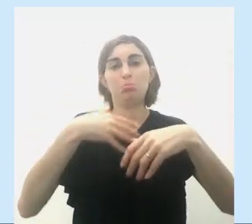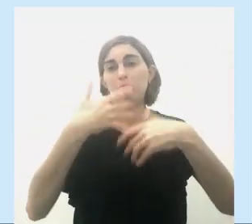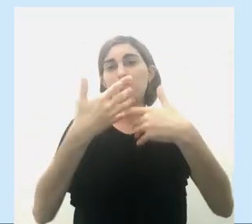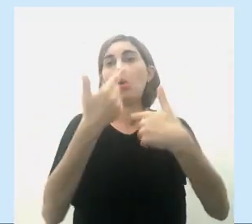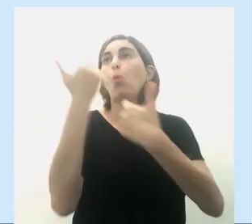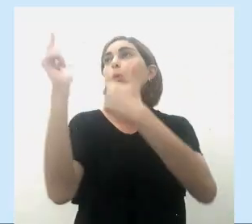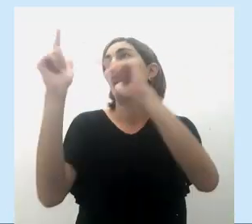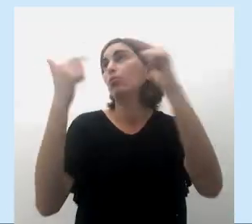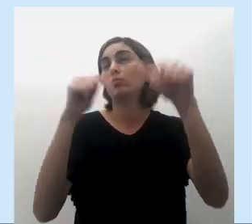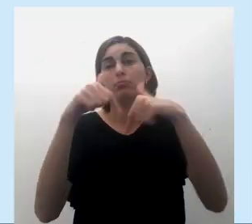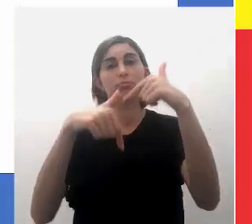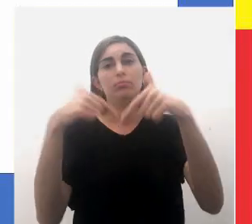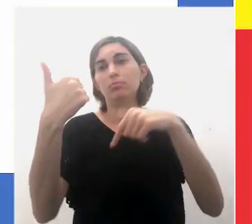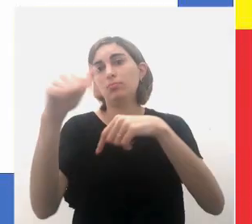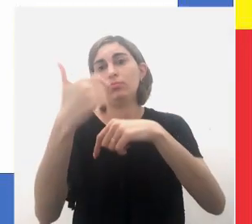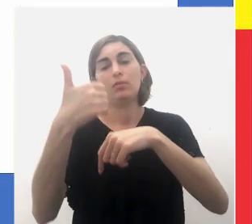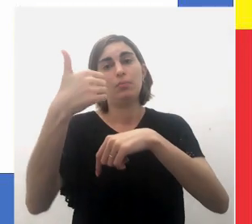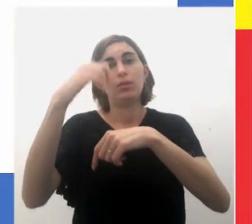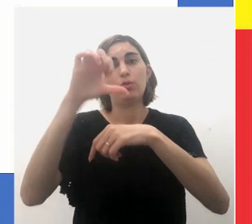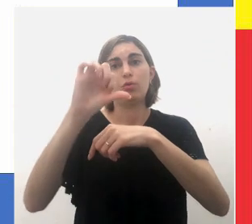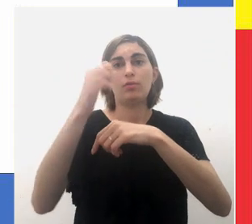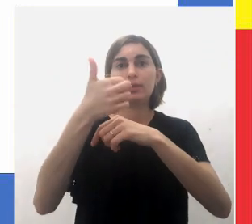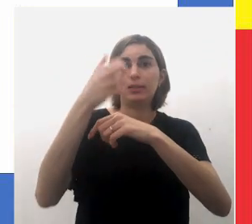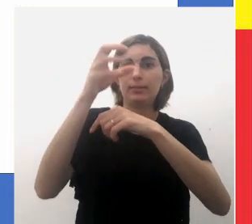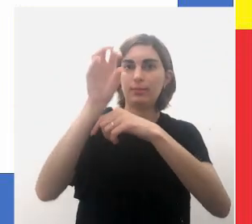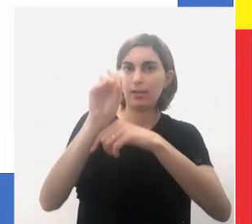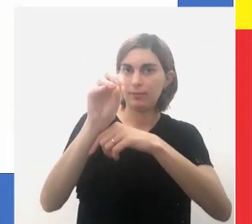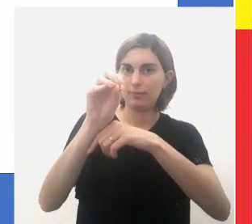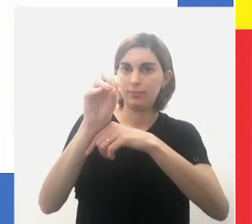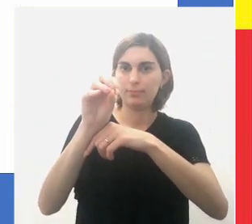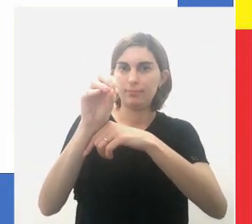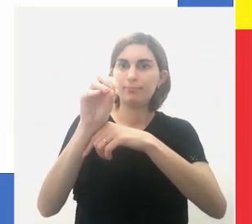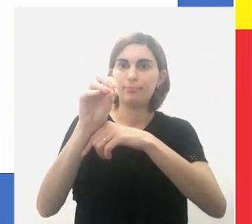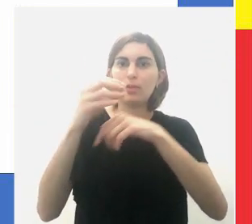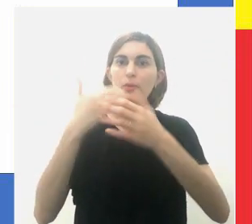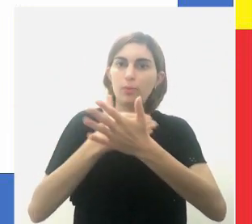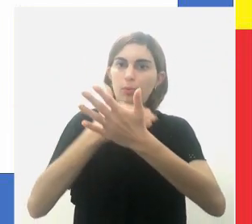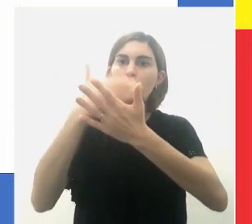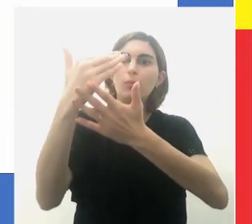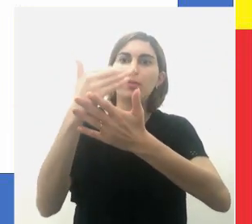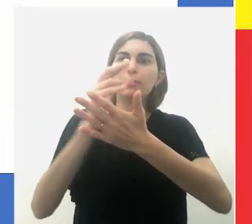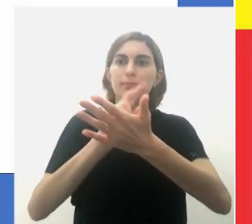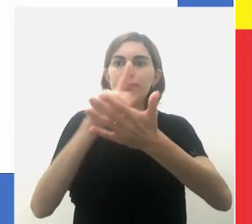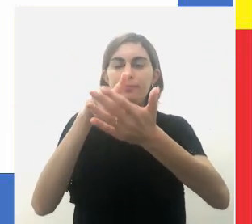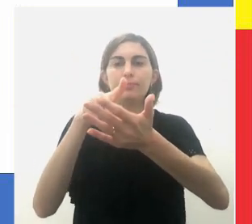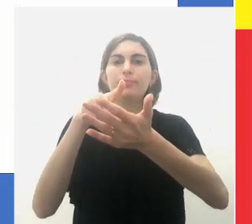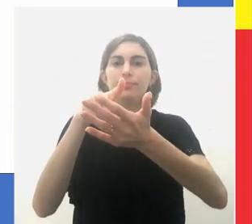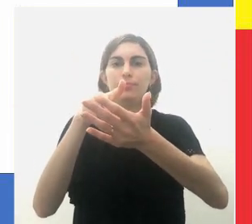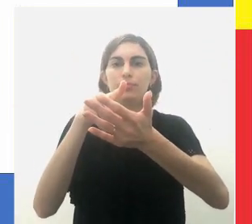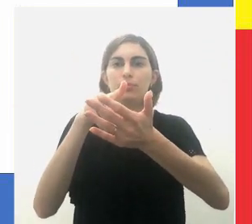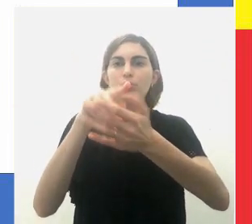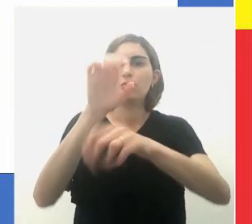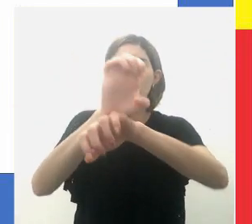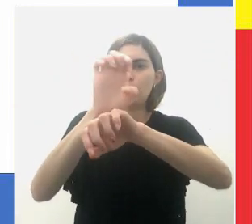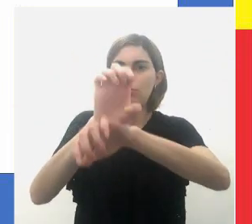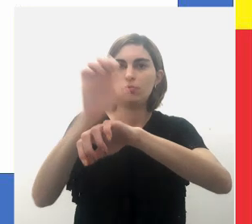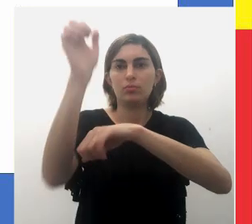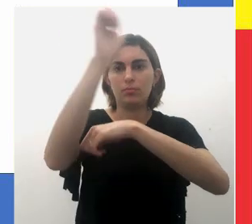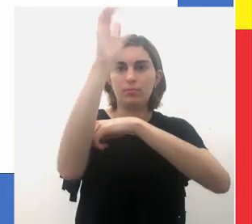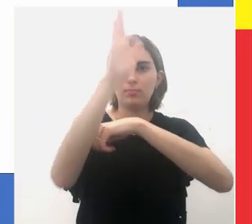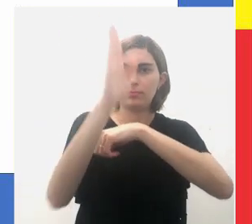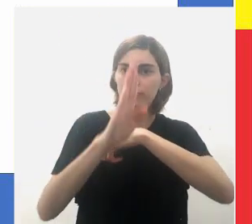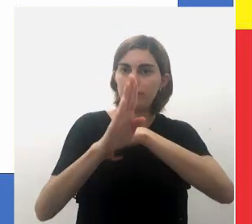muita opção. em 1910, aí começa, na realidade, o Estado